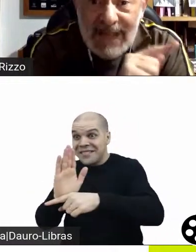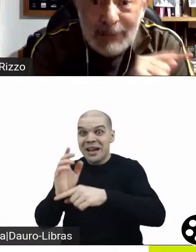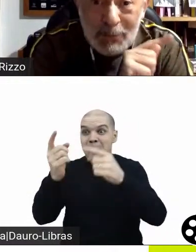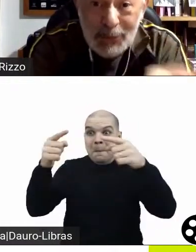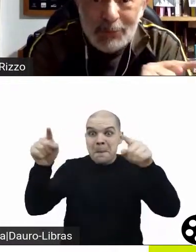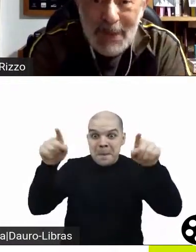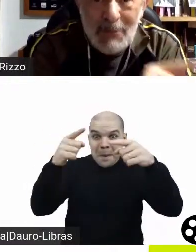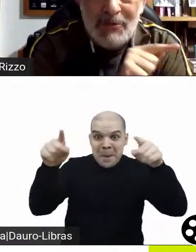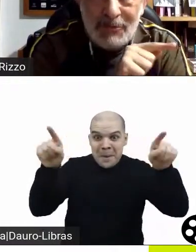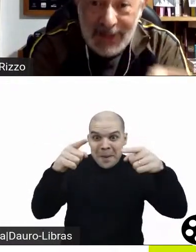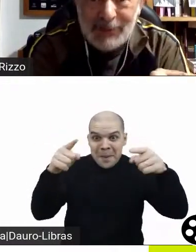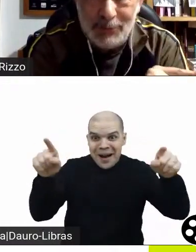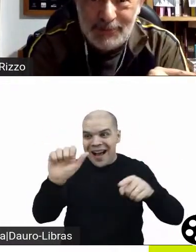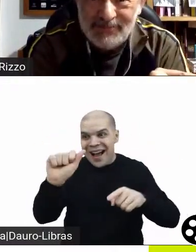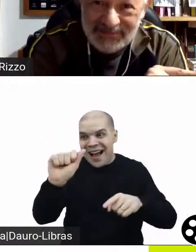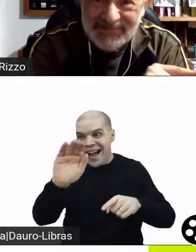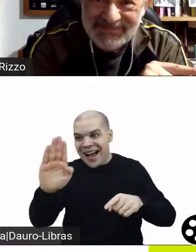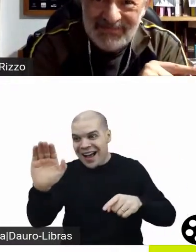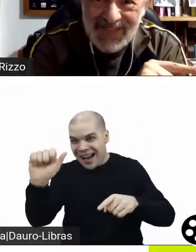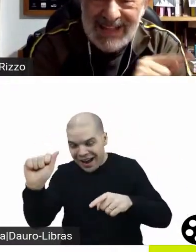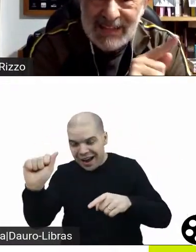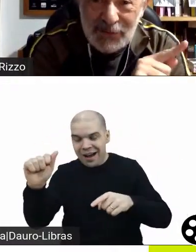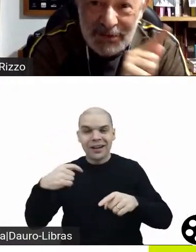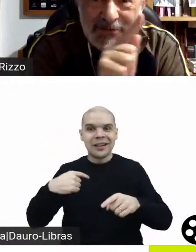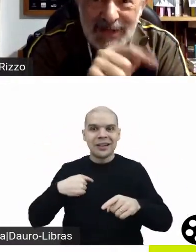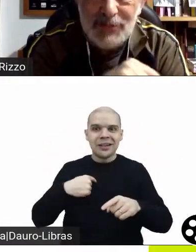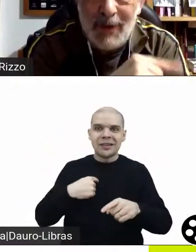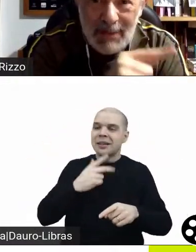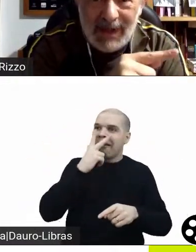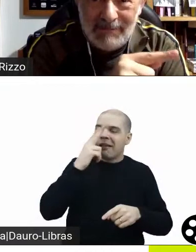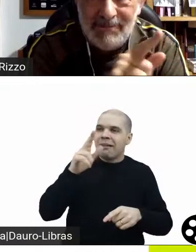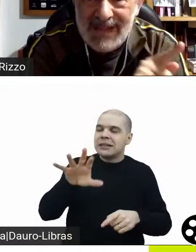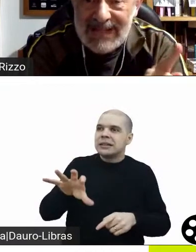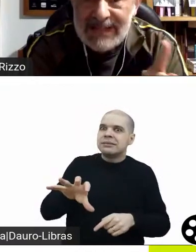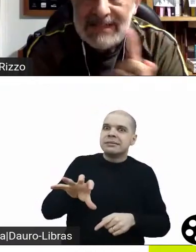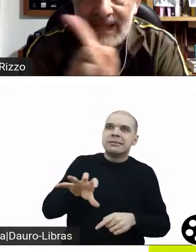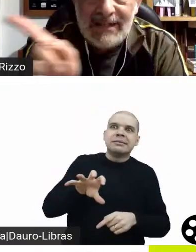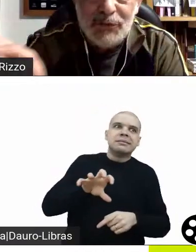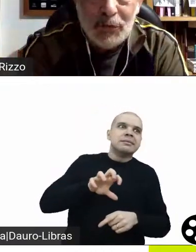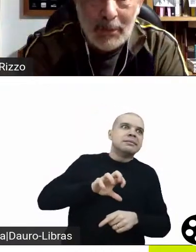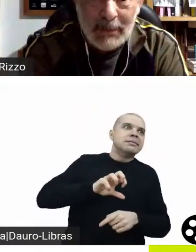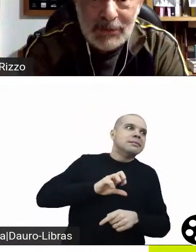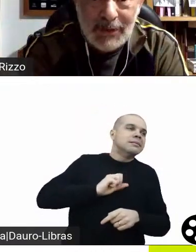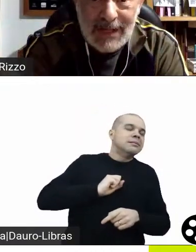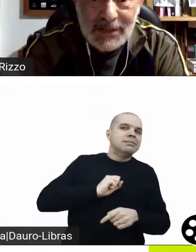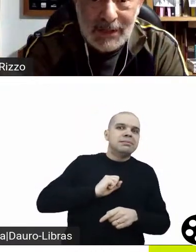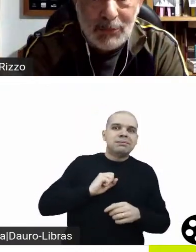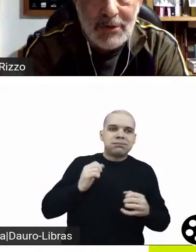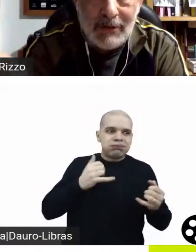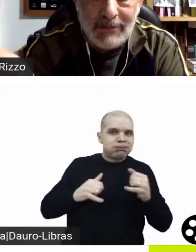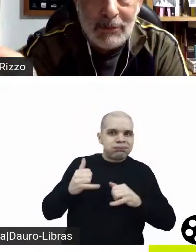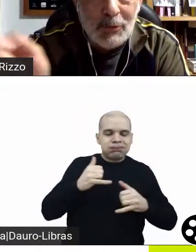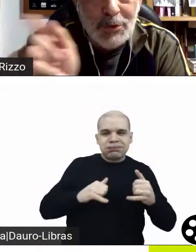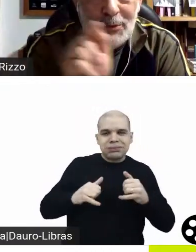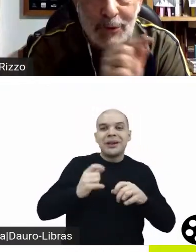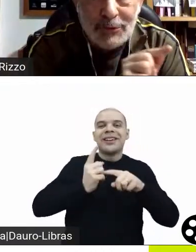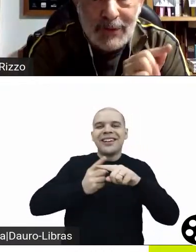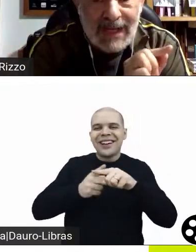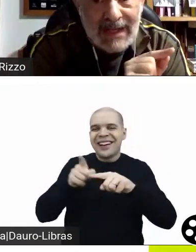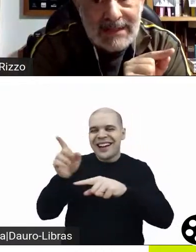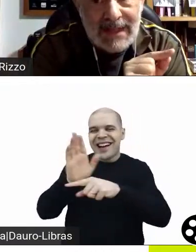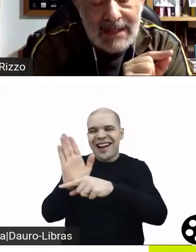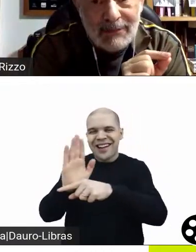modo que eu entendo muito bem o efeito que esse universo ABBA tem sobre a personagem da Muriel. O